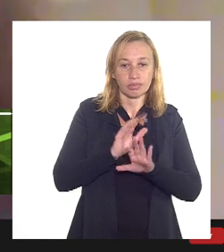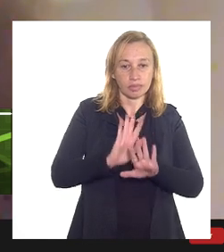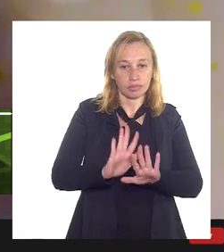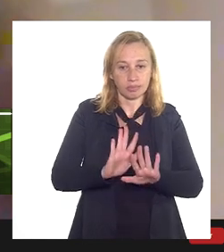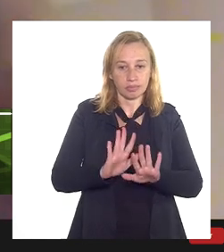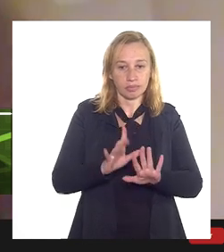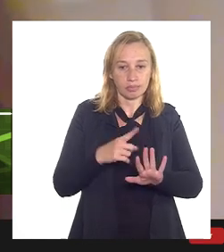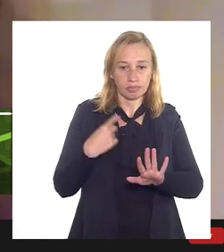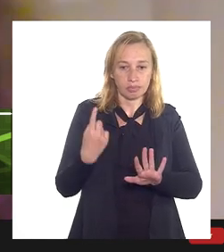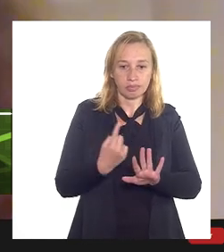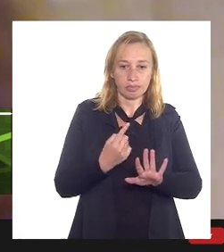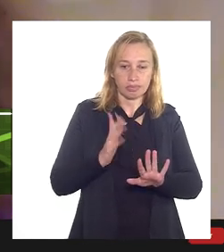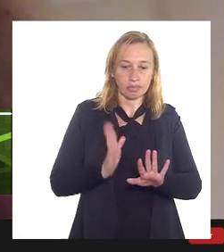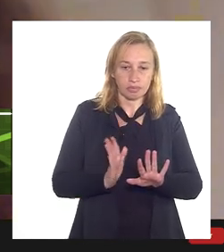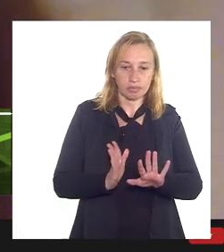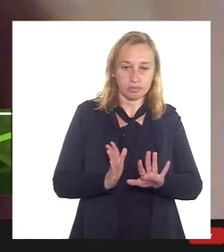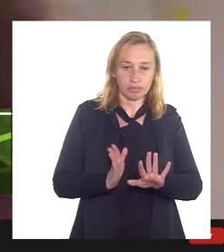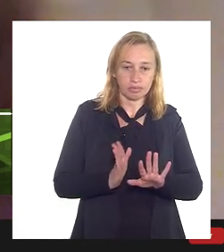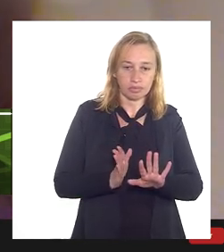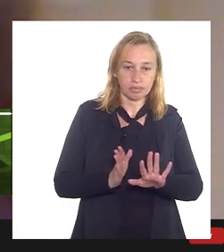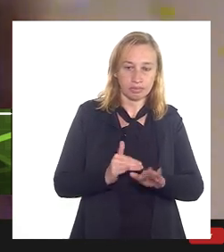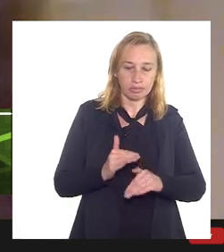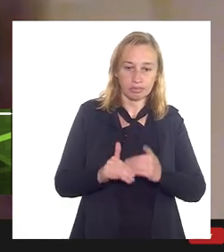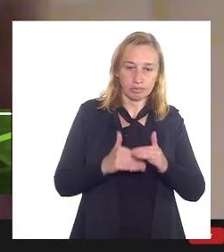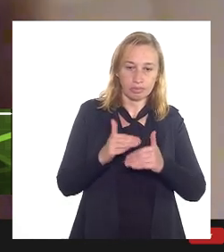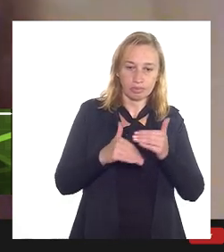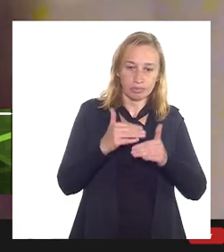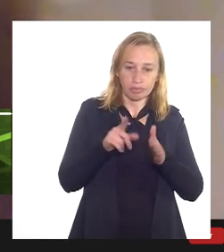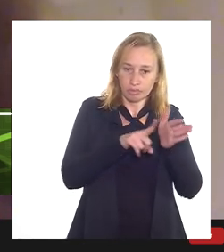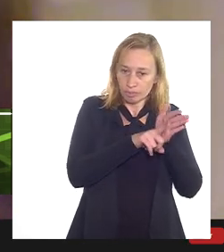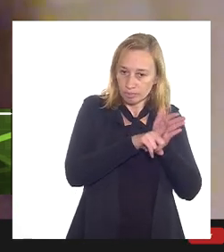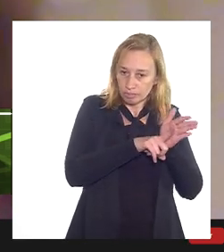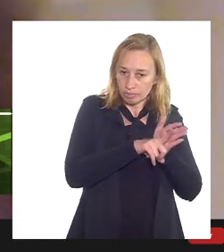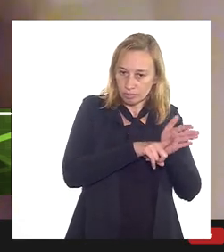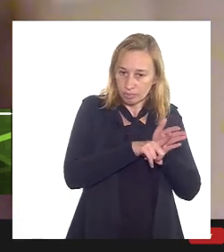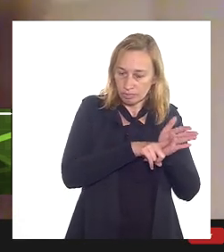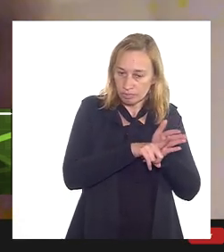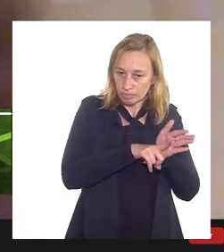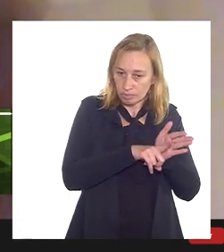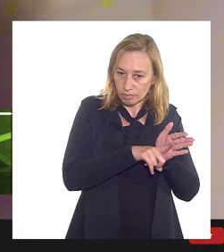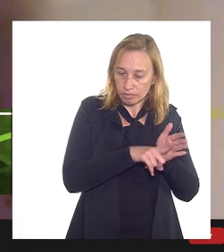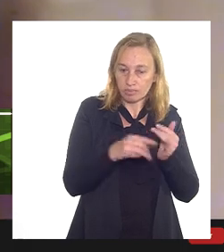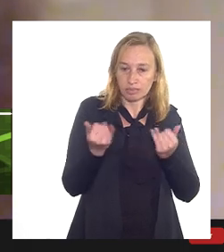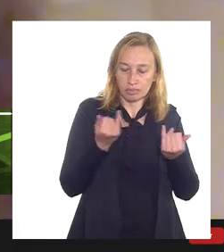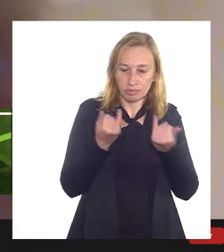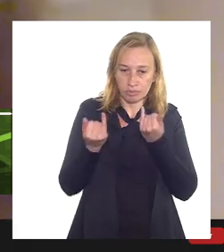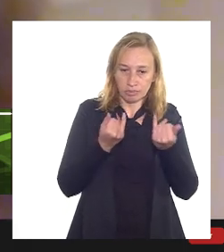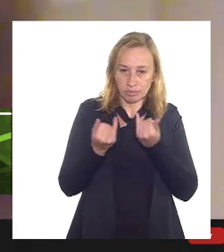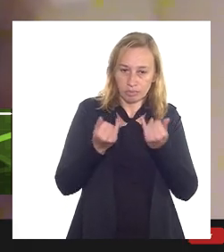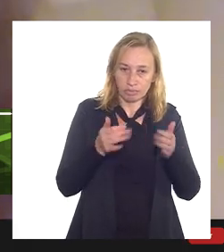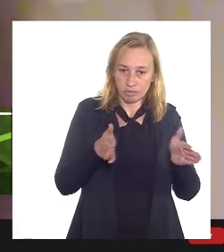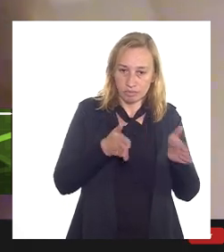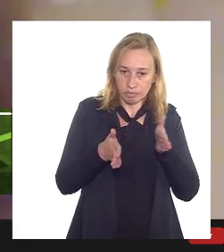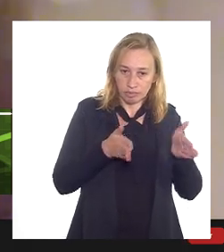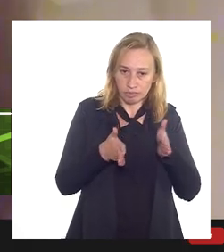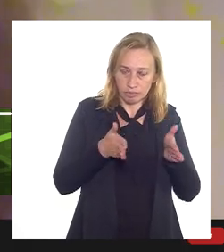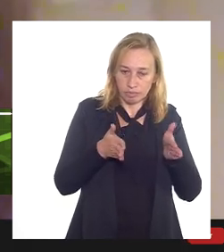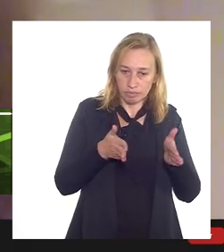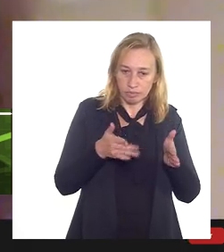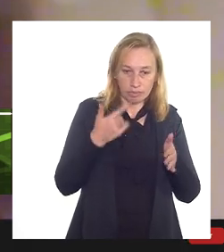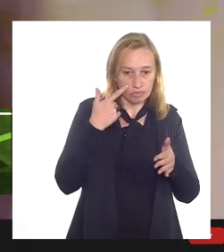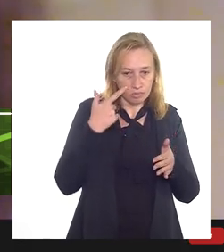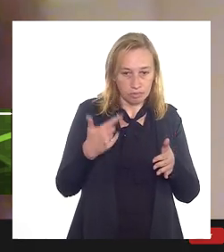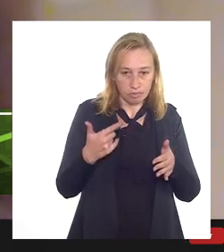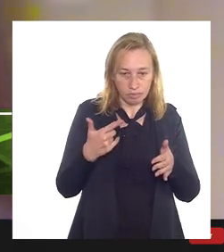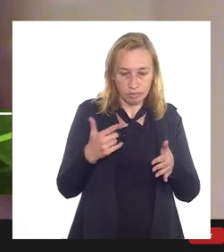poder já, enfim, evoluir aí na investigação e buscar informação a respeito desse período, porque é até onde eu vi que a